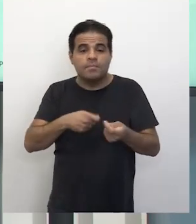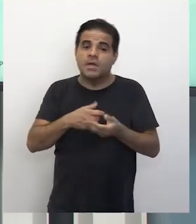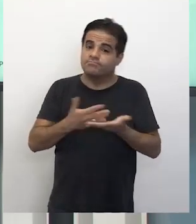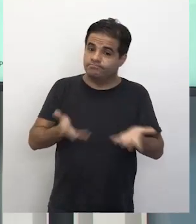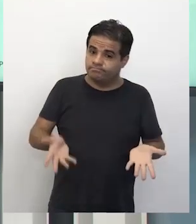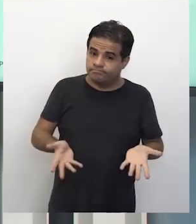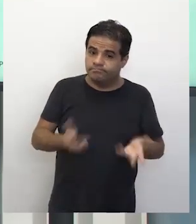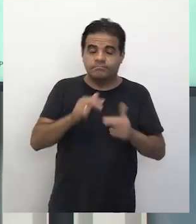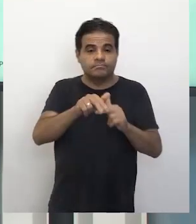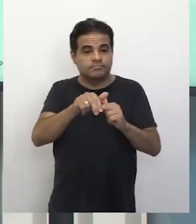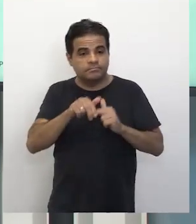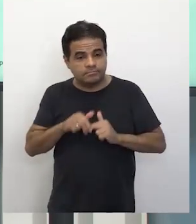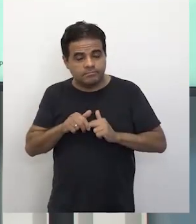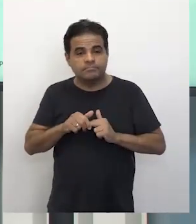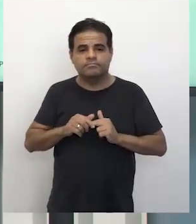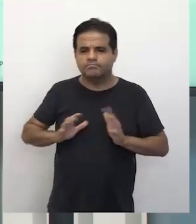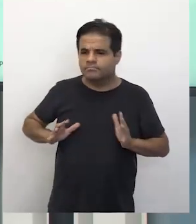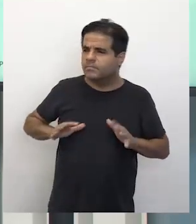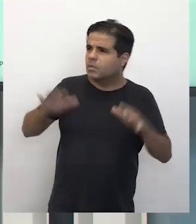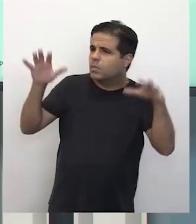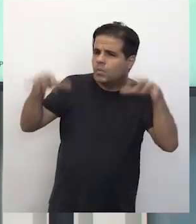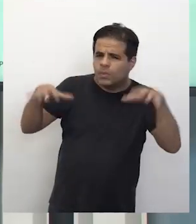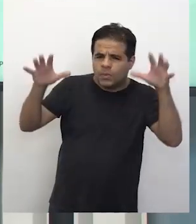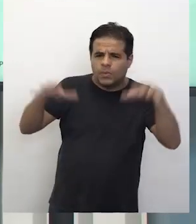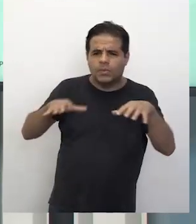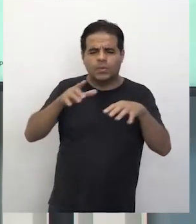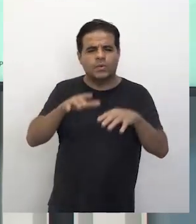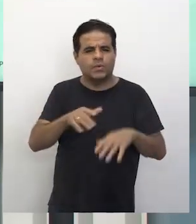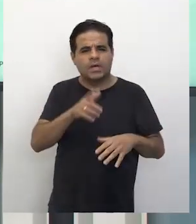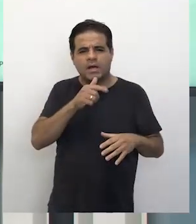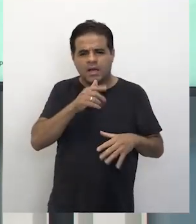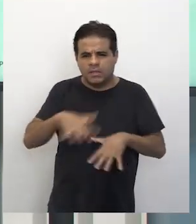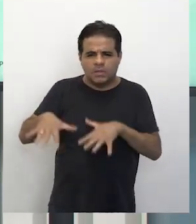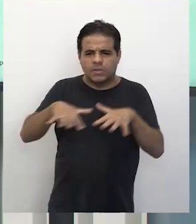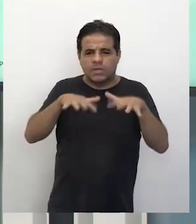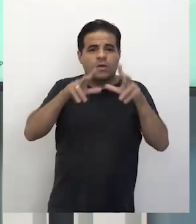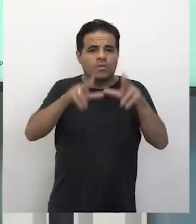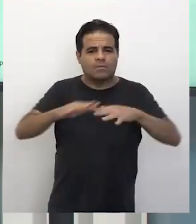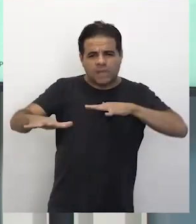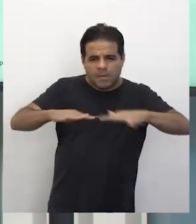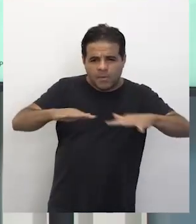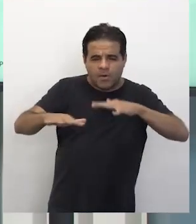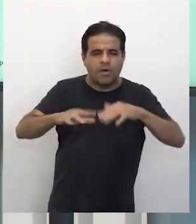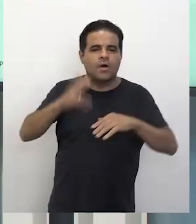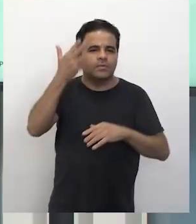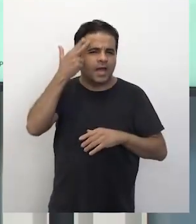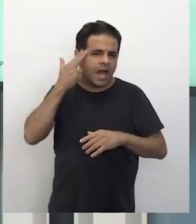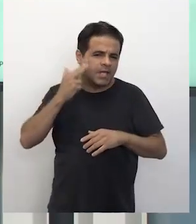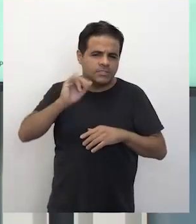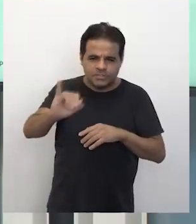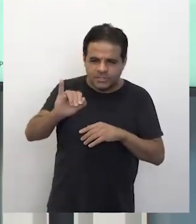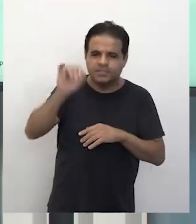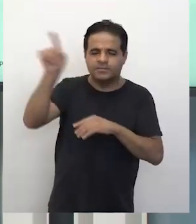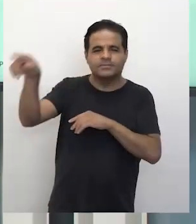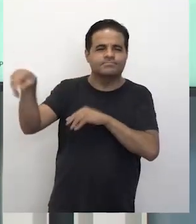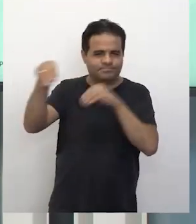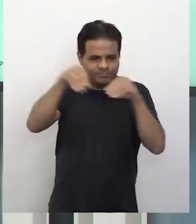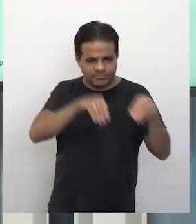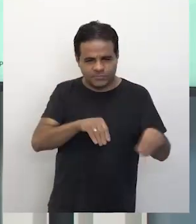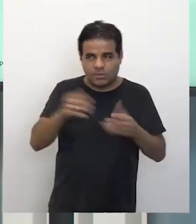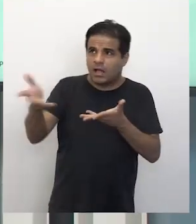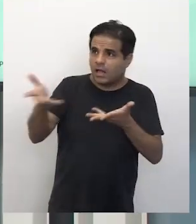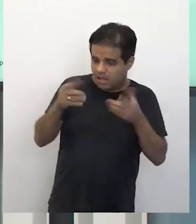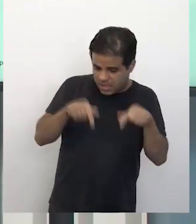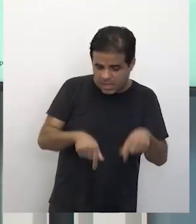migram por causa de situações de calamidades ambientais, como é o caso dos haitianos, que nós recebemos bastante. Migram também por